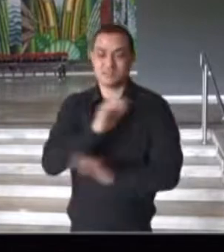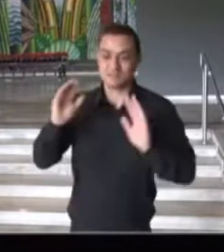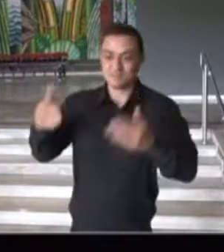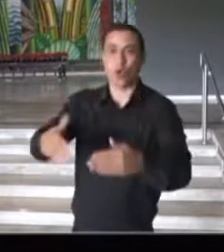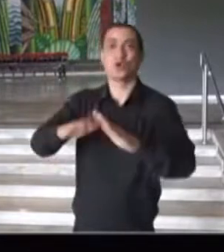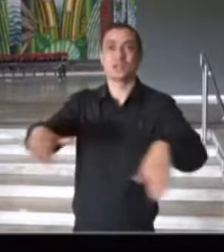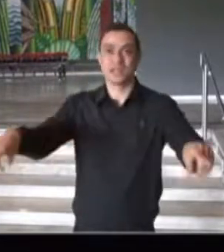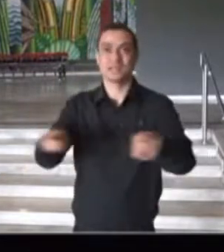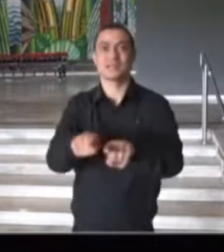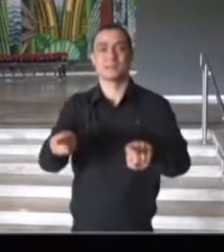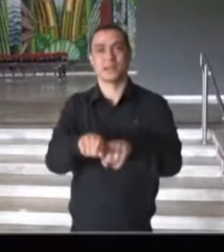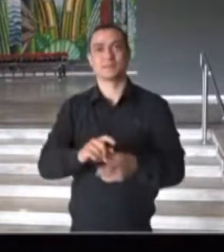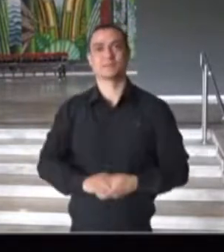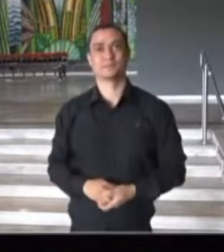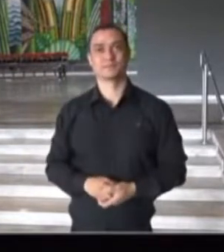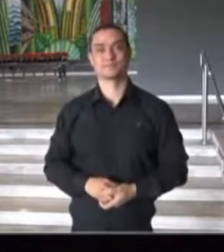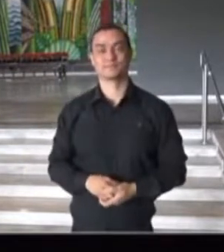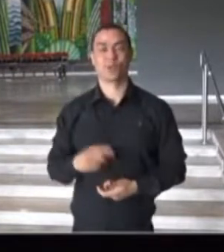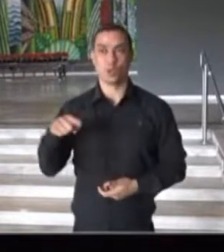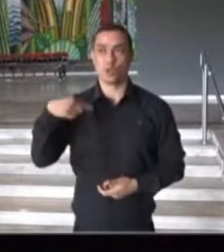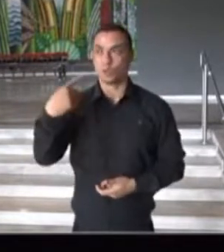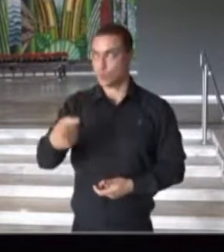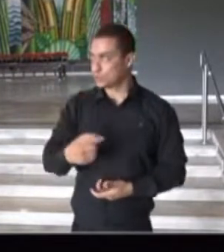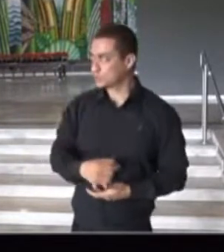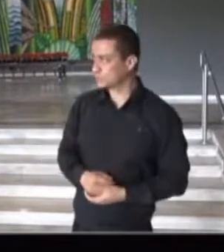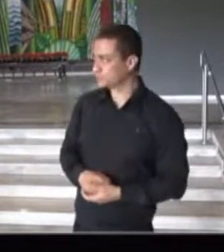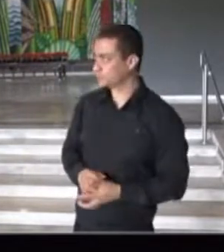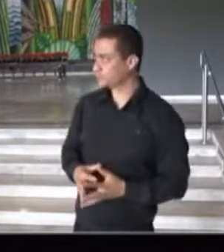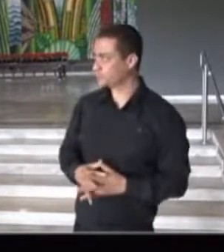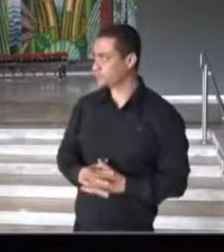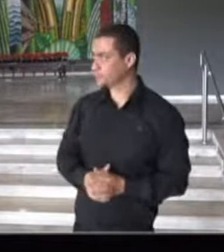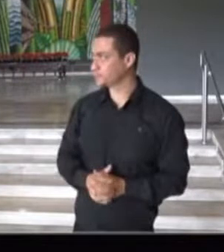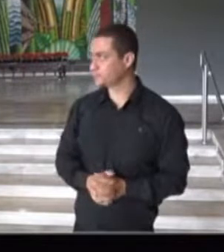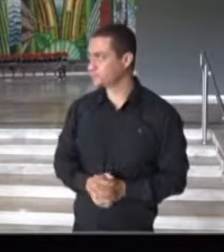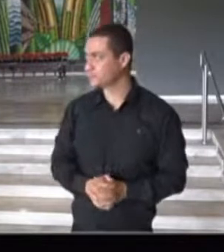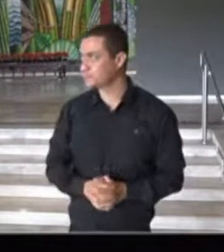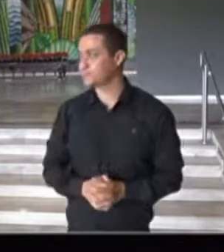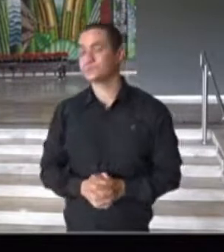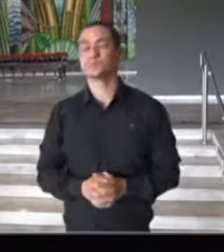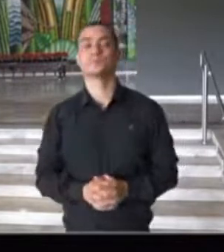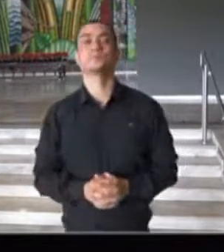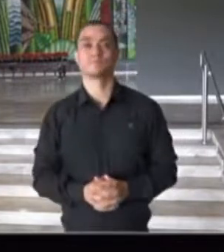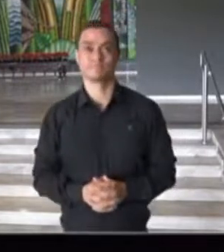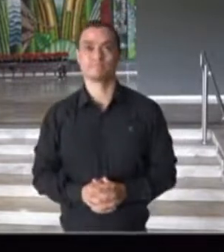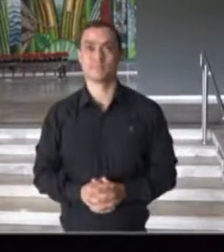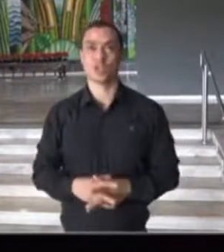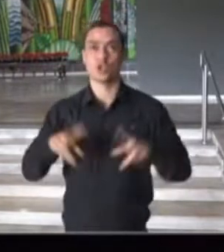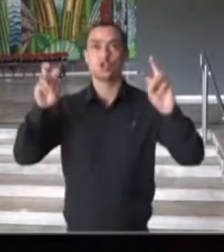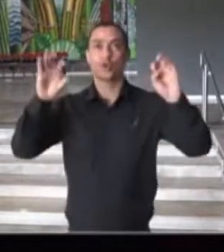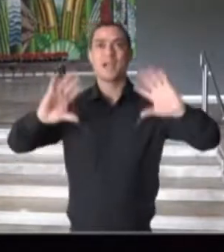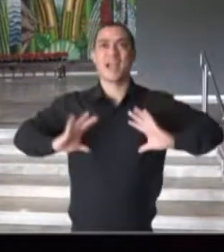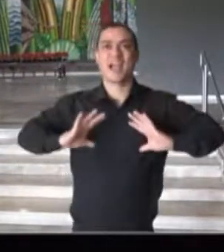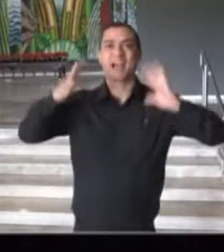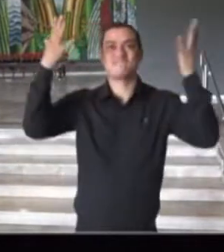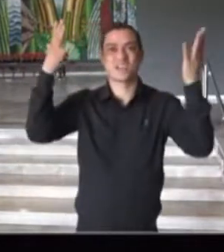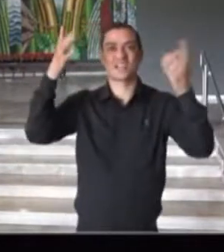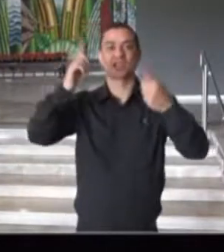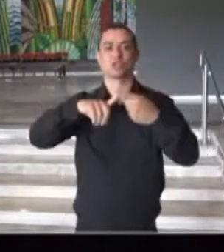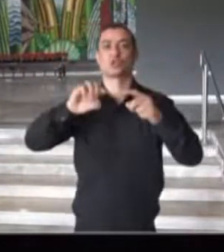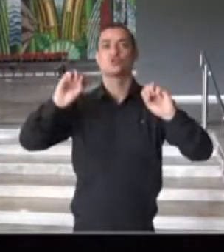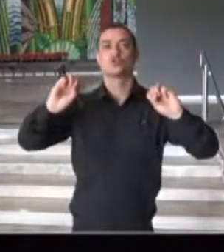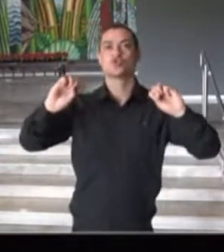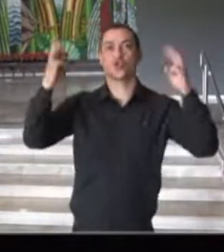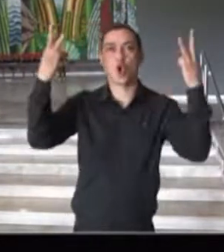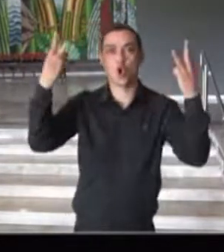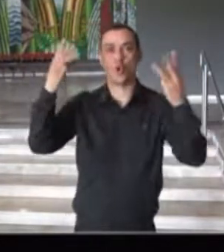de crianças no estado de São Paulo. O governo de São Paulo anunciou a liberação de mais de 12 milhões de reais para aquisição de testes